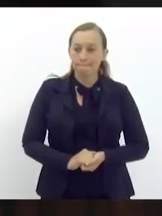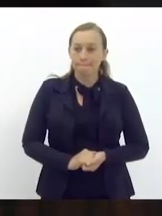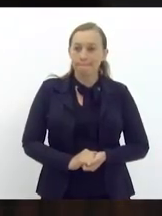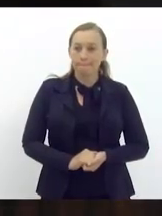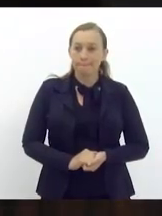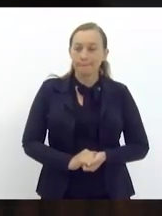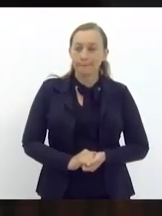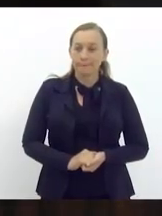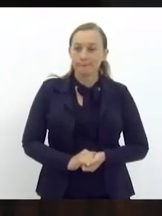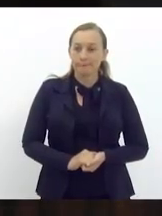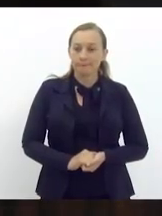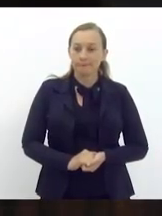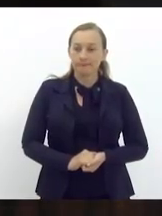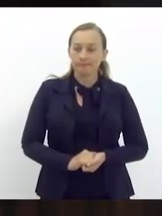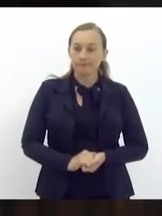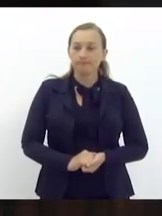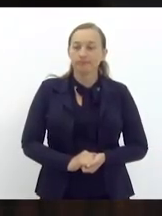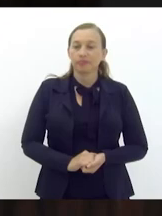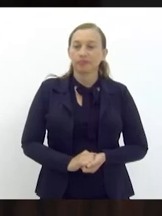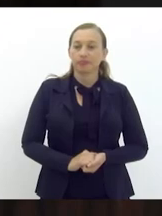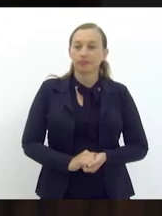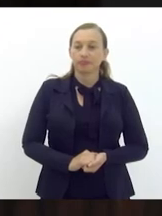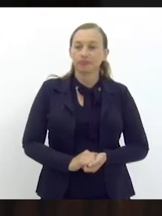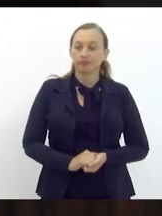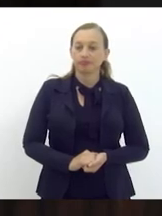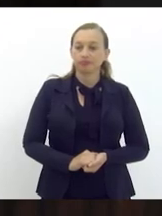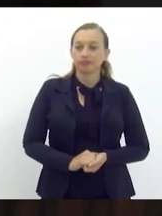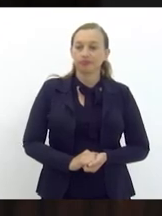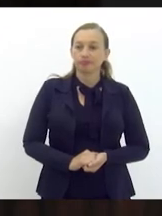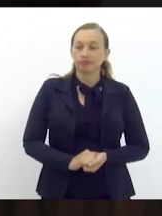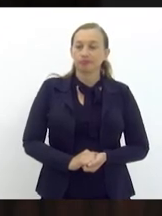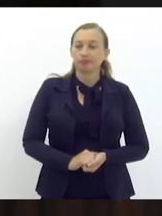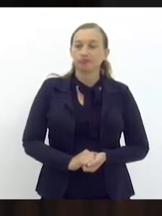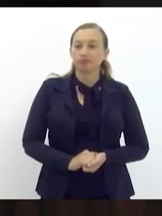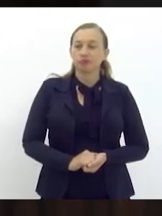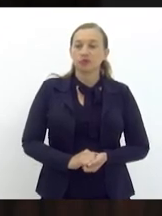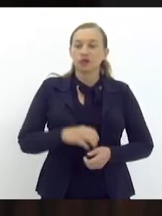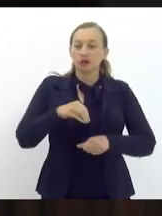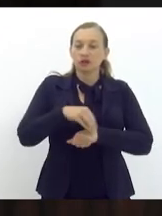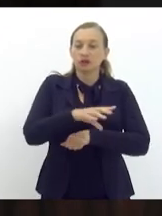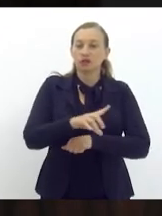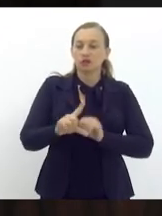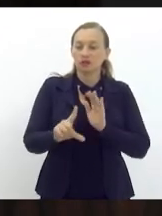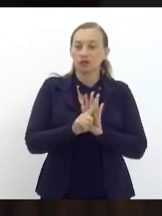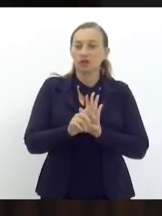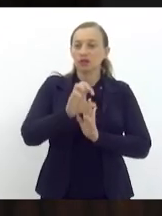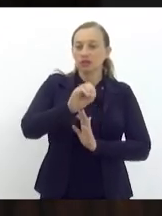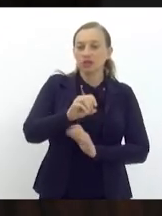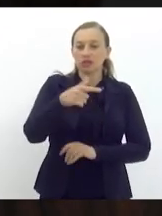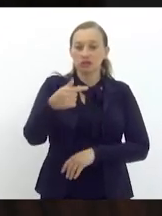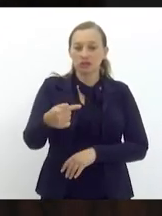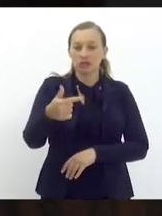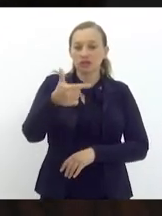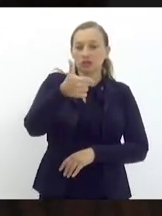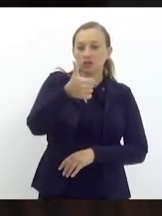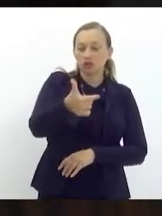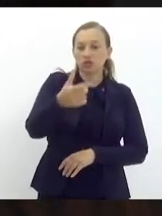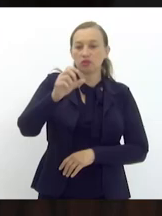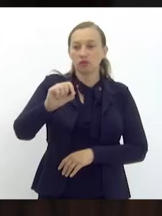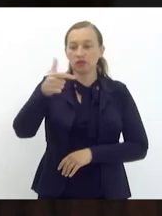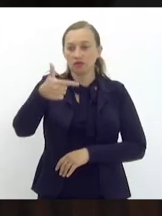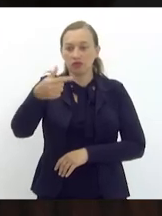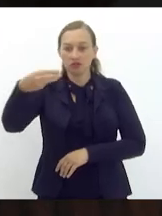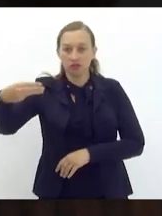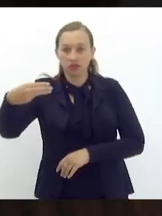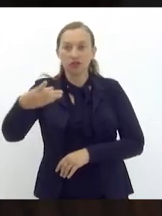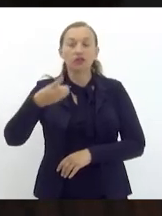Assim emendado. Redação final, assim emendado. Indicação legislativa 07, barra 2023, doutoria do